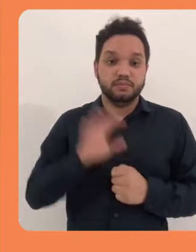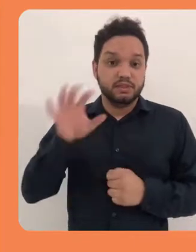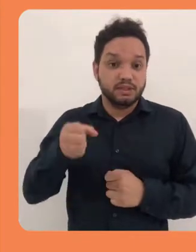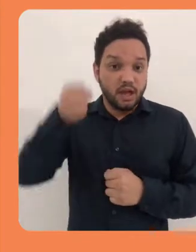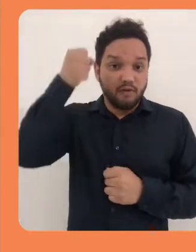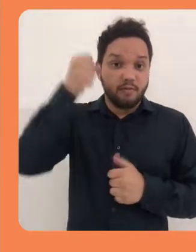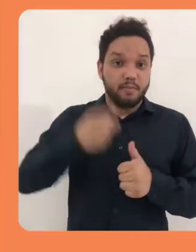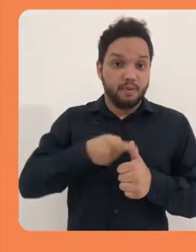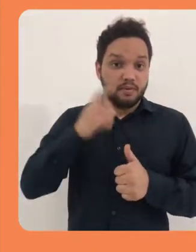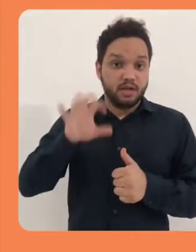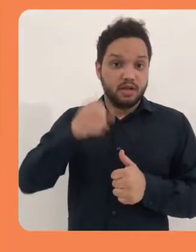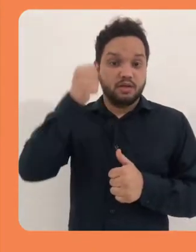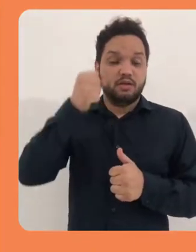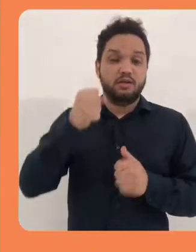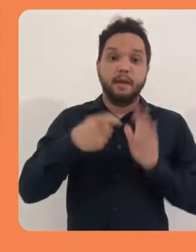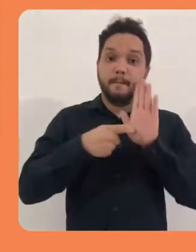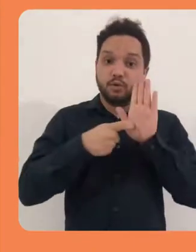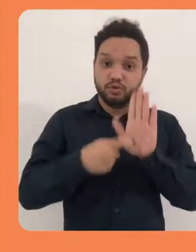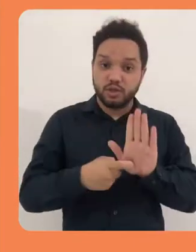e mostrar.